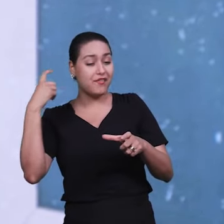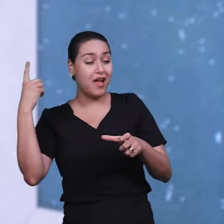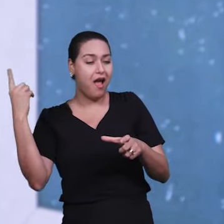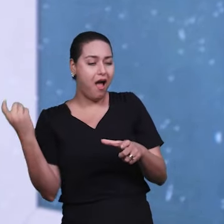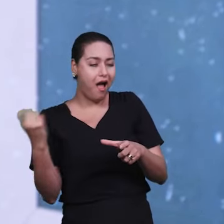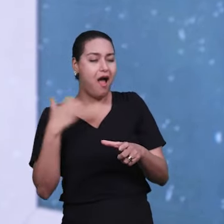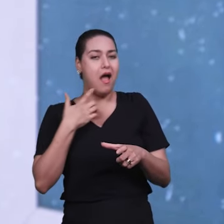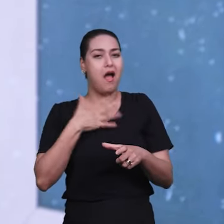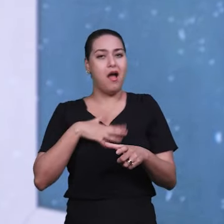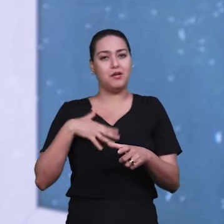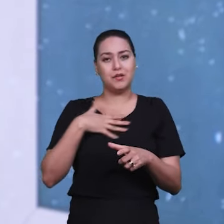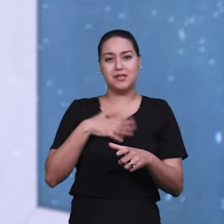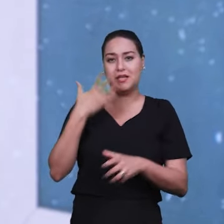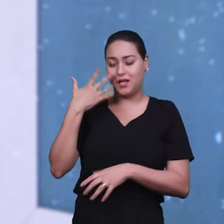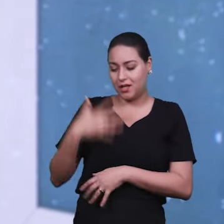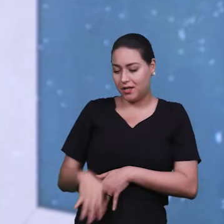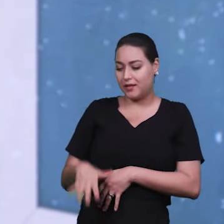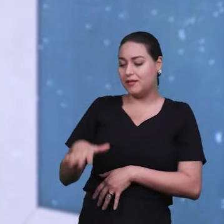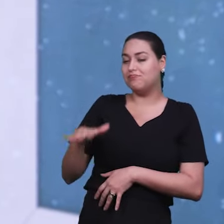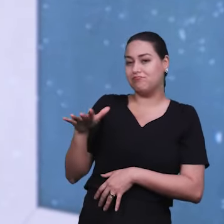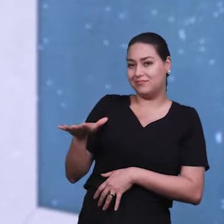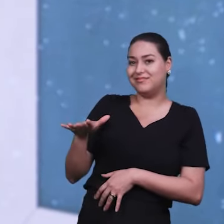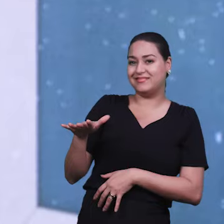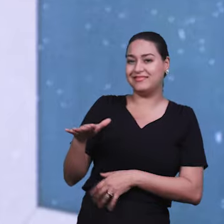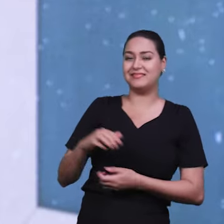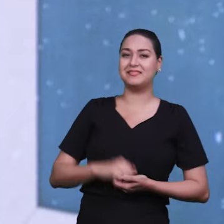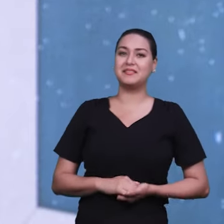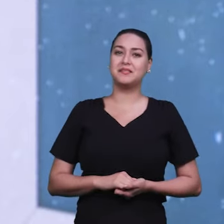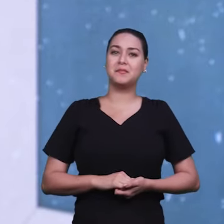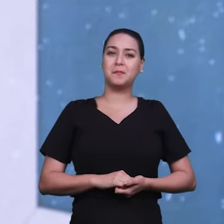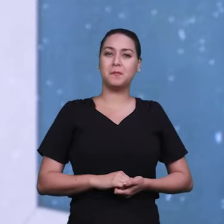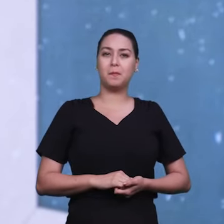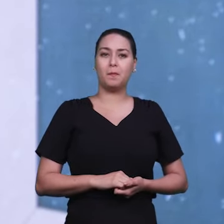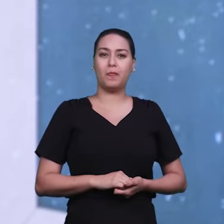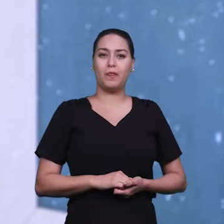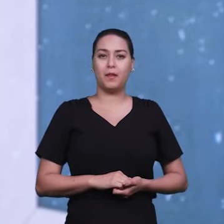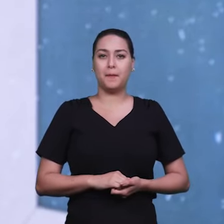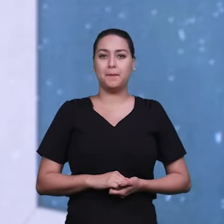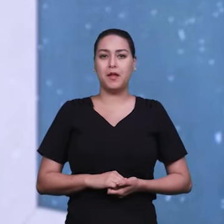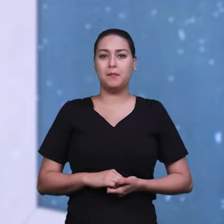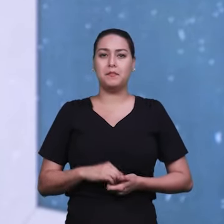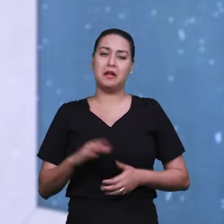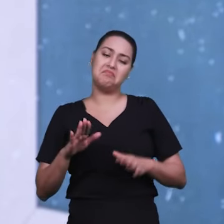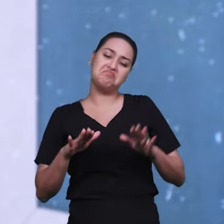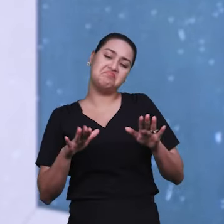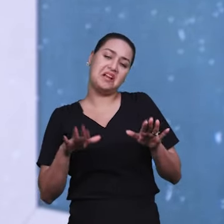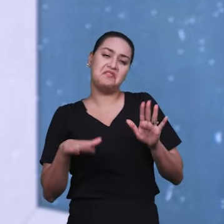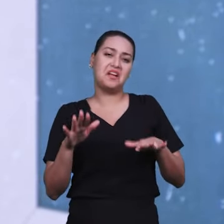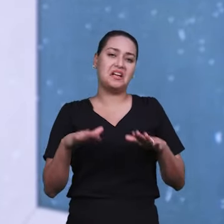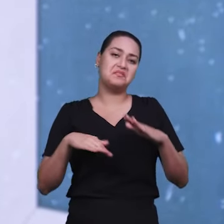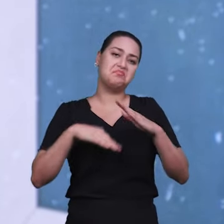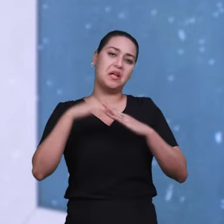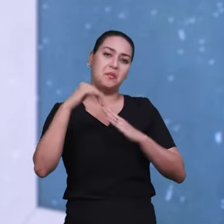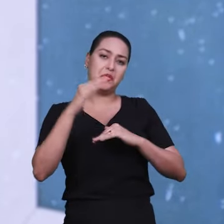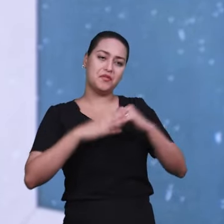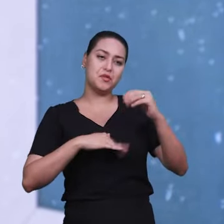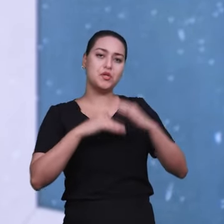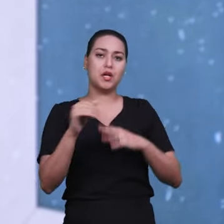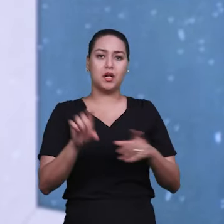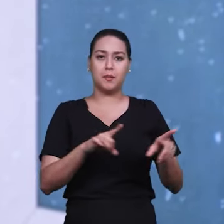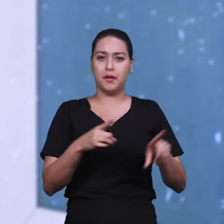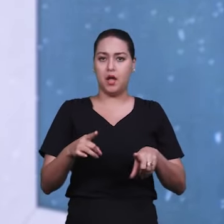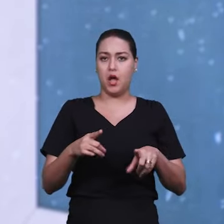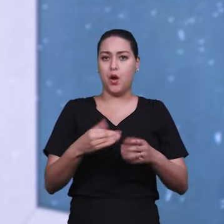um ambiente que vem desde pequenininho a esse estímulo, no caso, né? Pra poder chegar a, talvez, ser um músico profissional ou não, entendeu? Ele não começa já